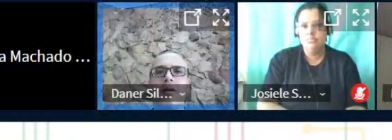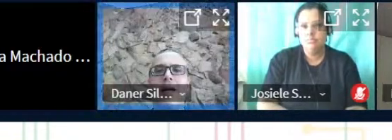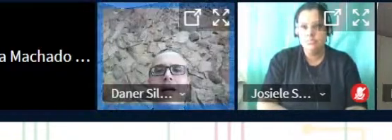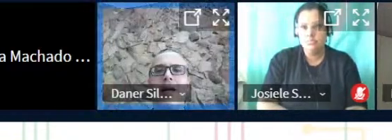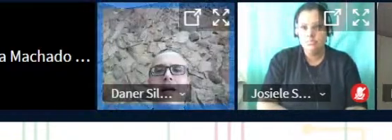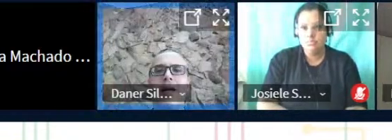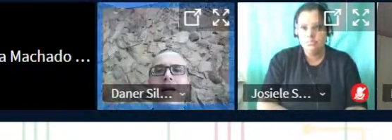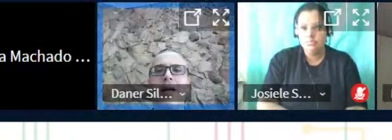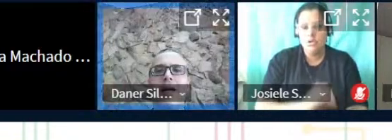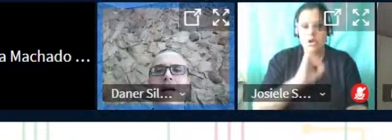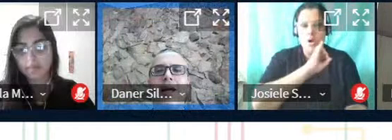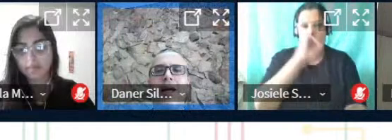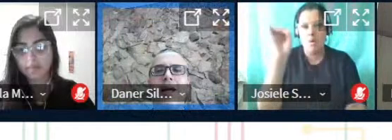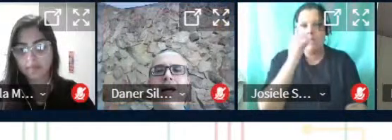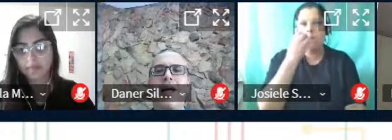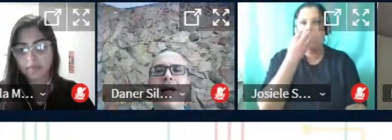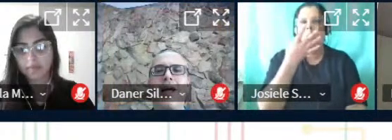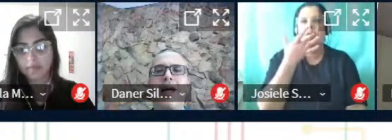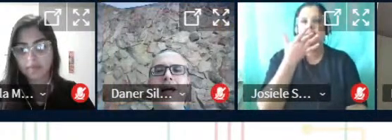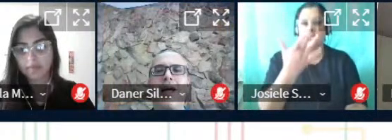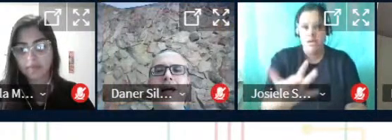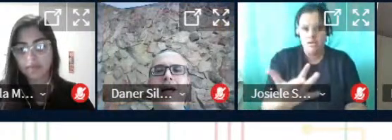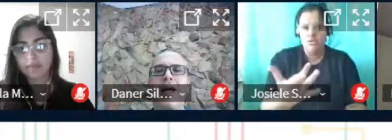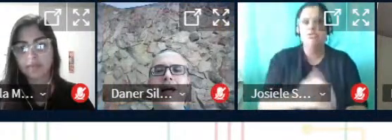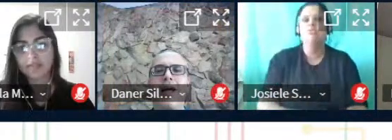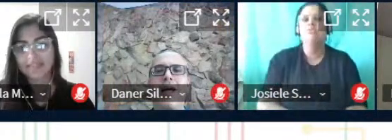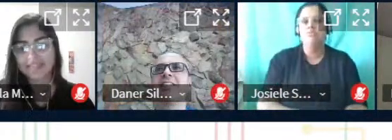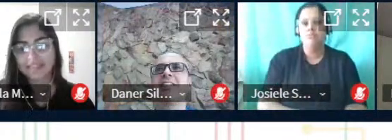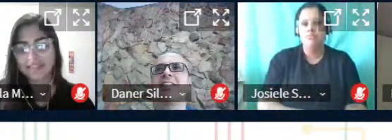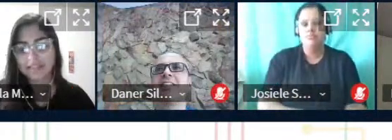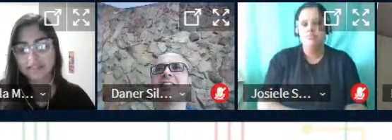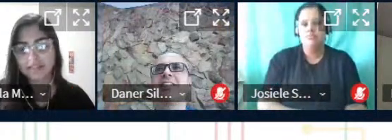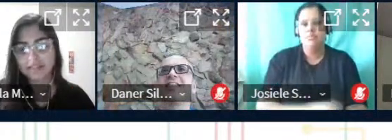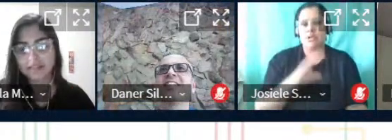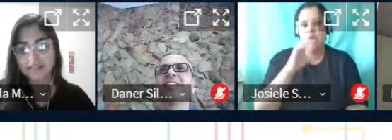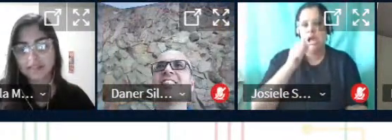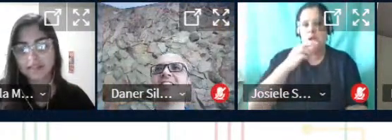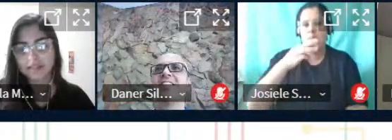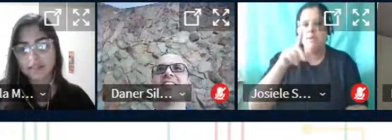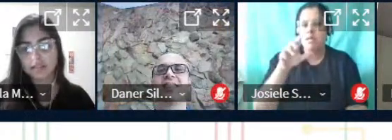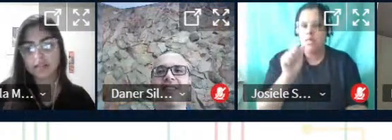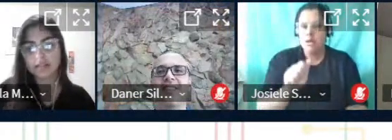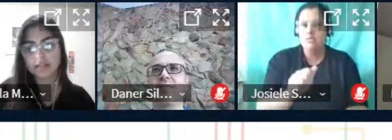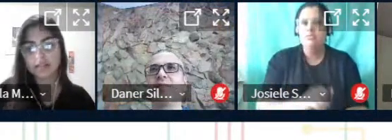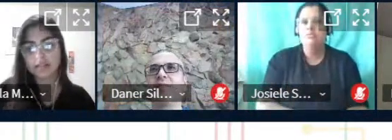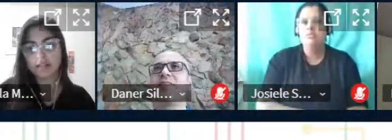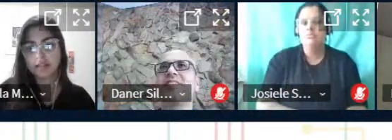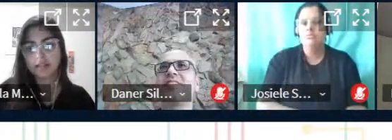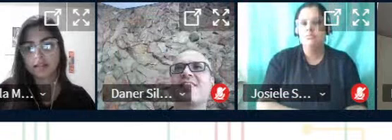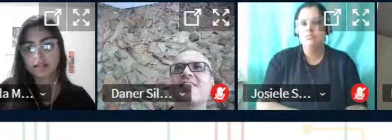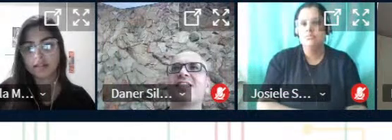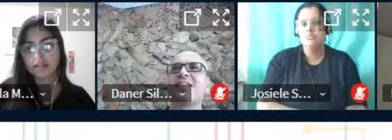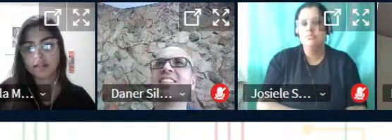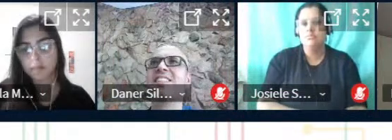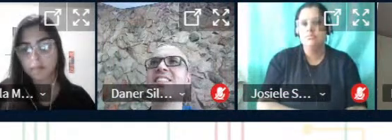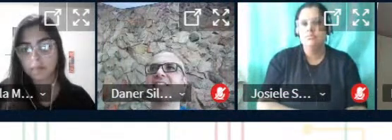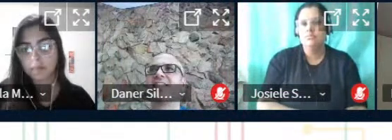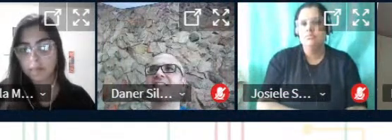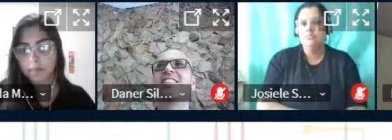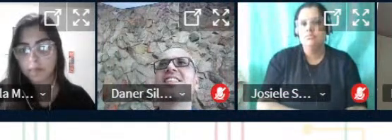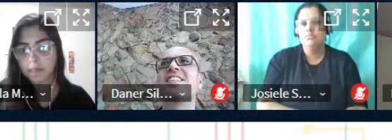olá boa tarde boa tarde boa tarde Camila tudo bem?